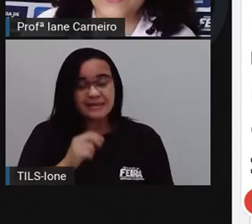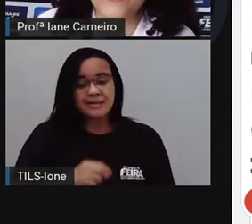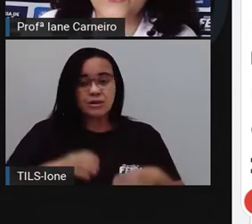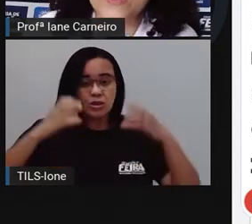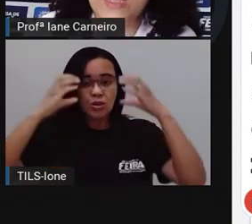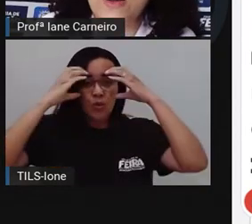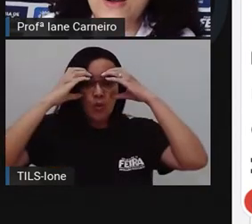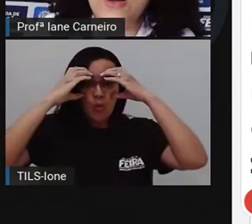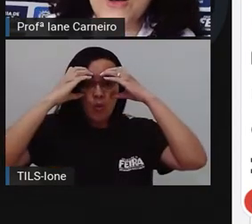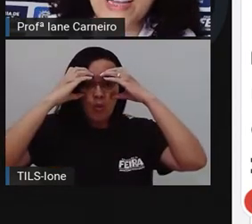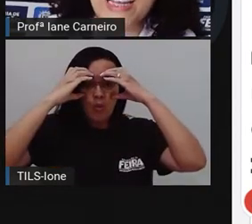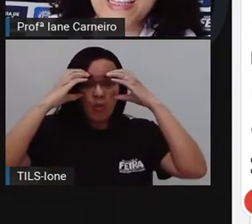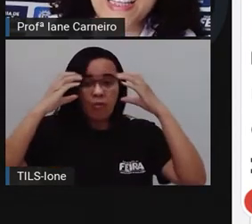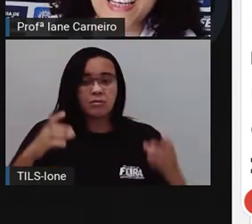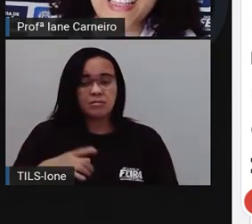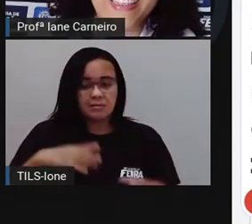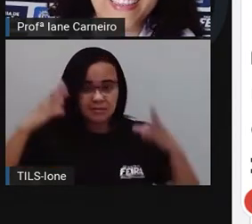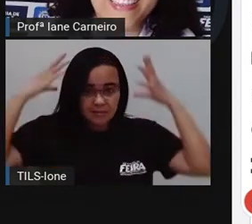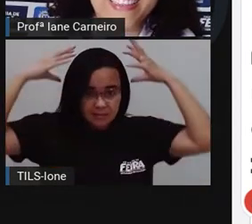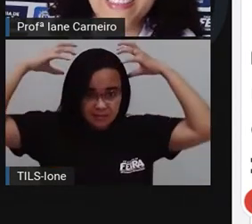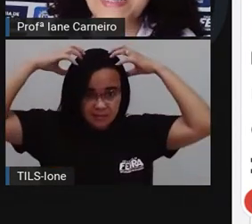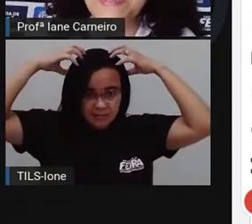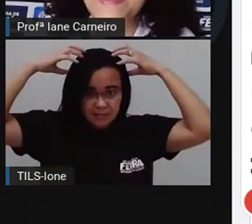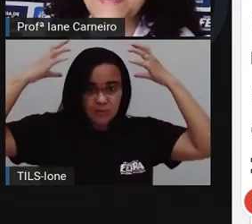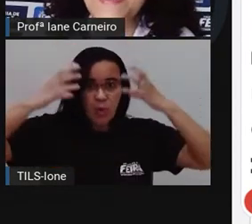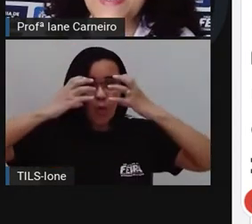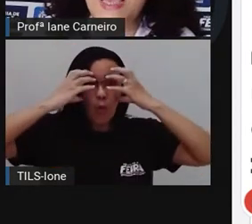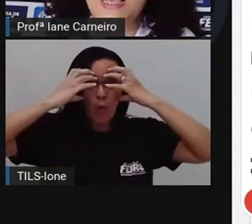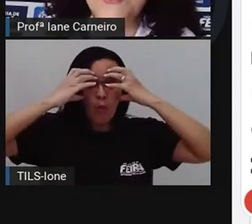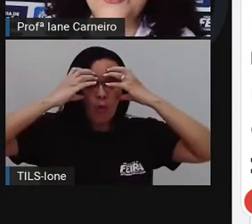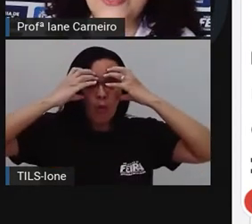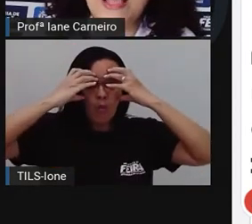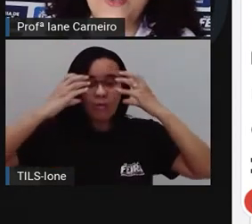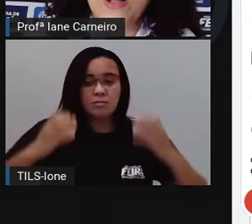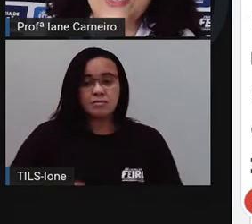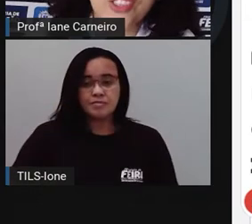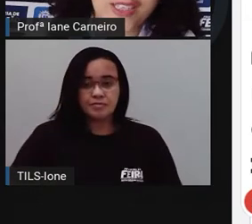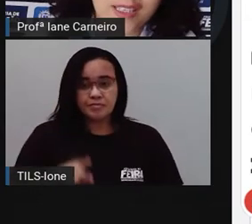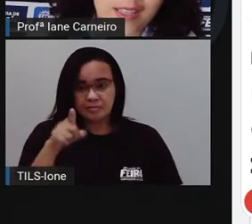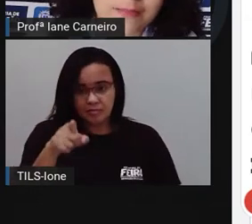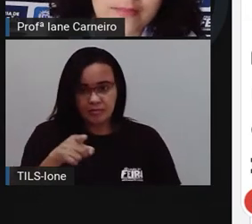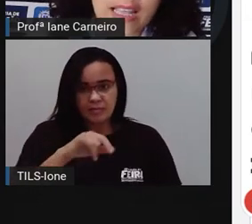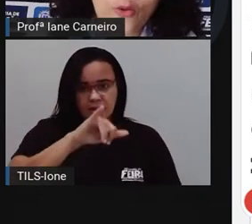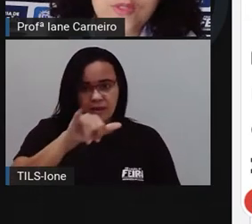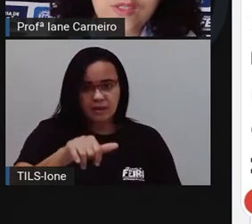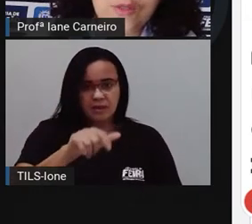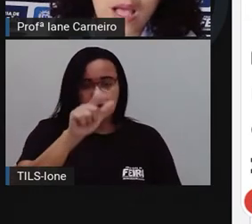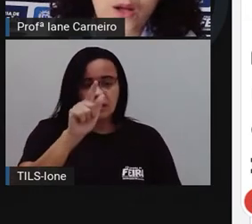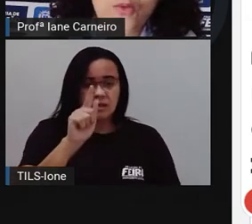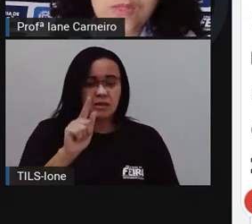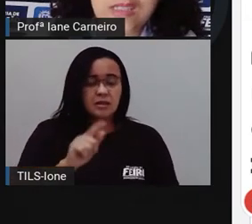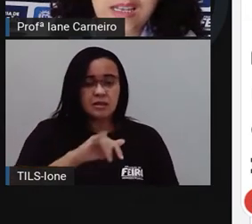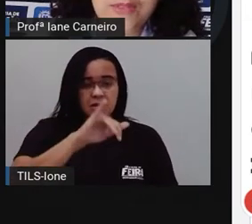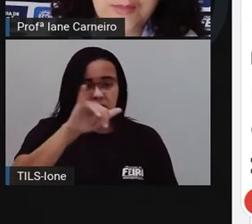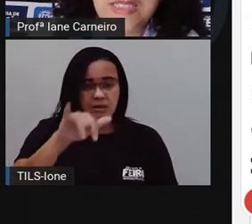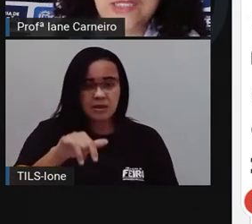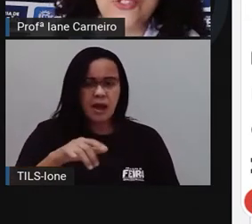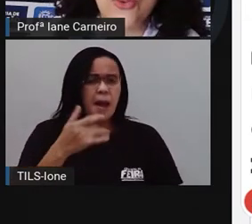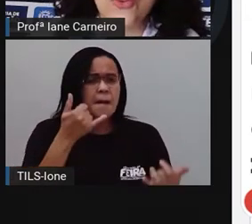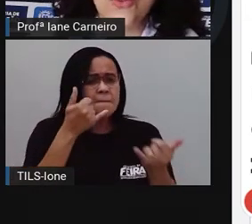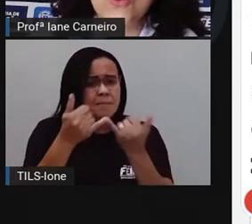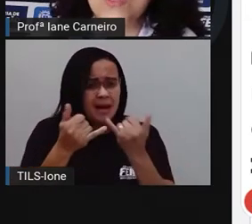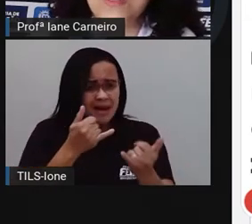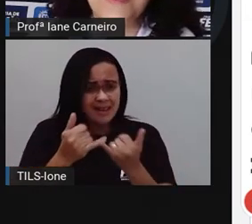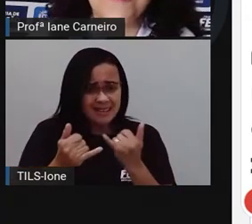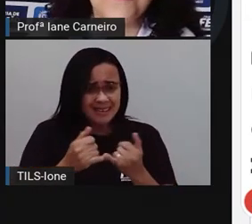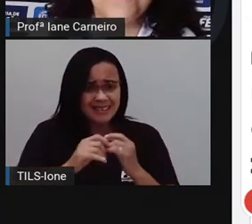orelhuda, ó, a orelha dela aqui. E a jaguatirica, que é como se fosse uma onça, né? Uma espécie